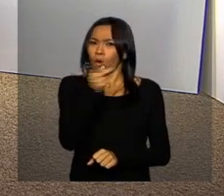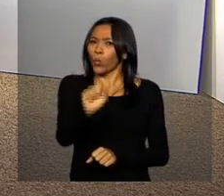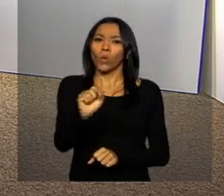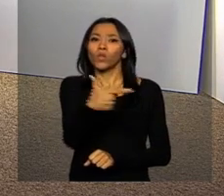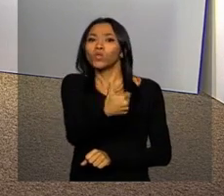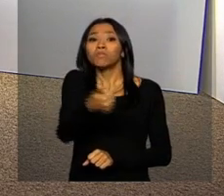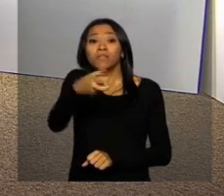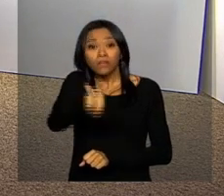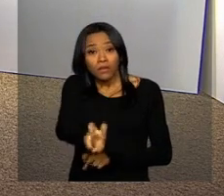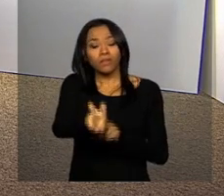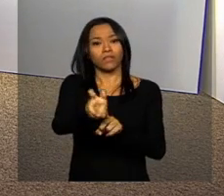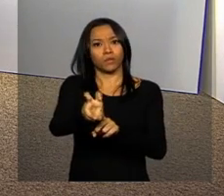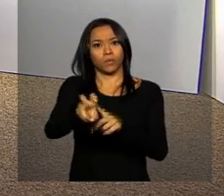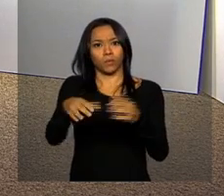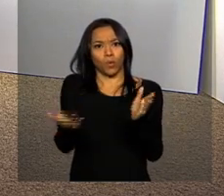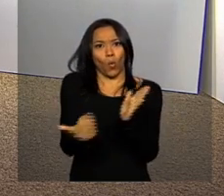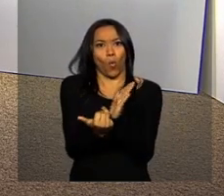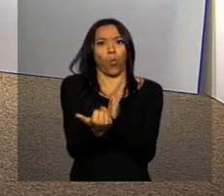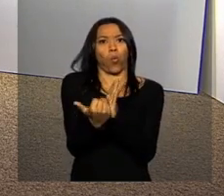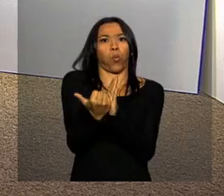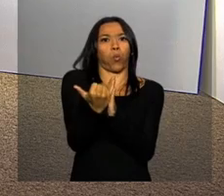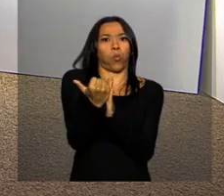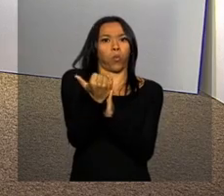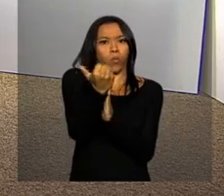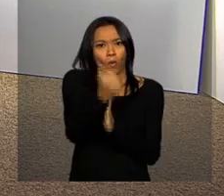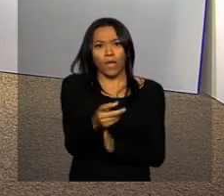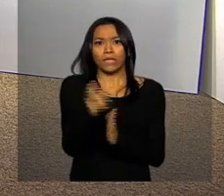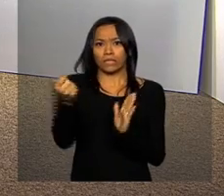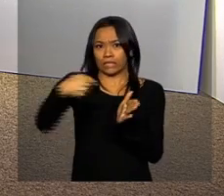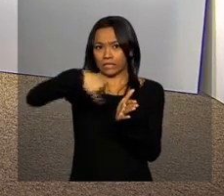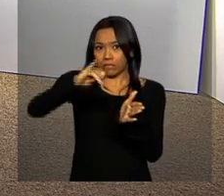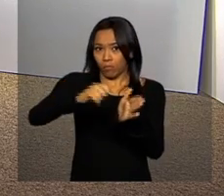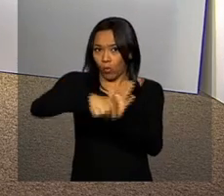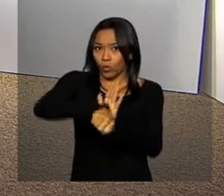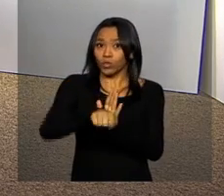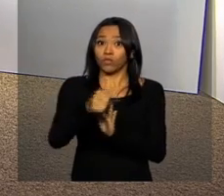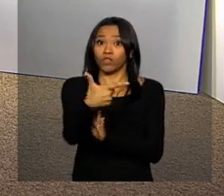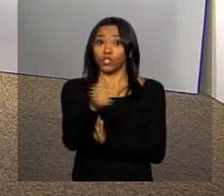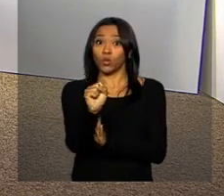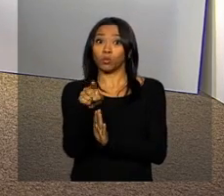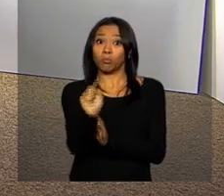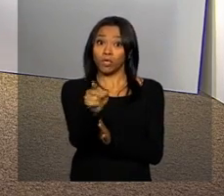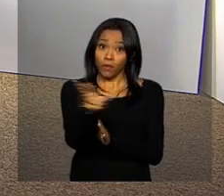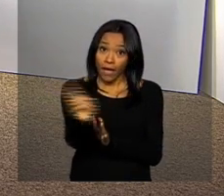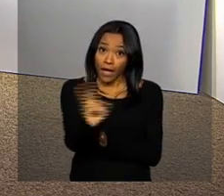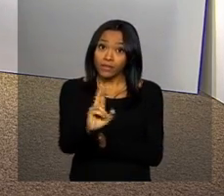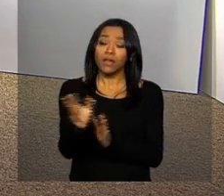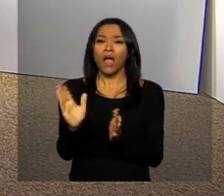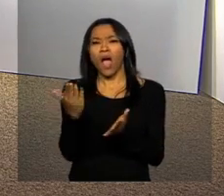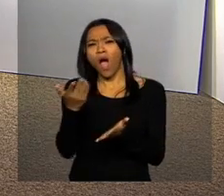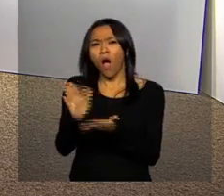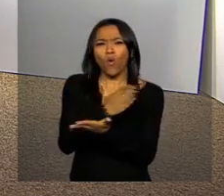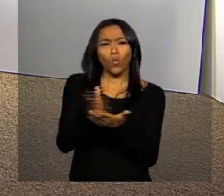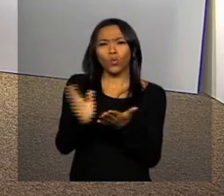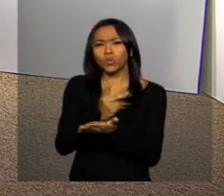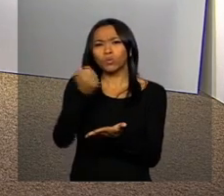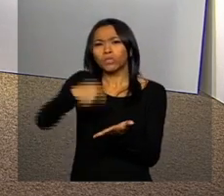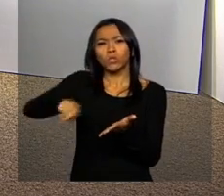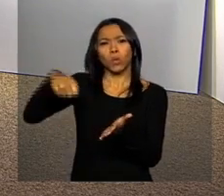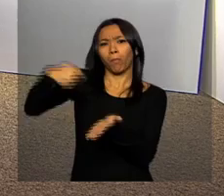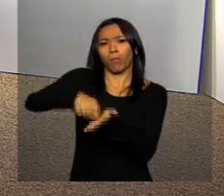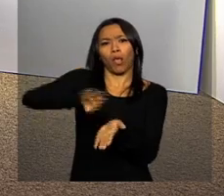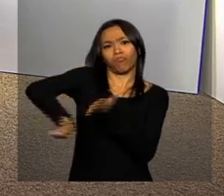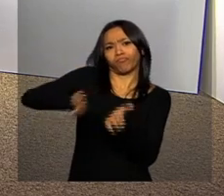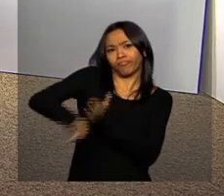teve rendimentos tributáveis superiores a R$ 28 mil, ou com rendimentos isentos, não tributáveis ou tributados